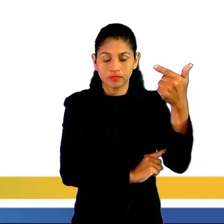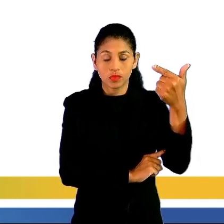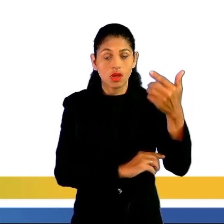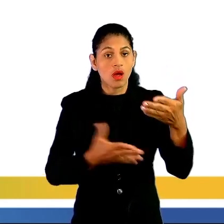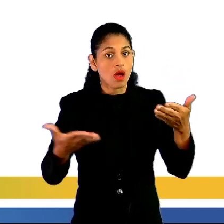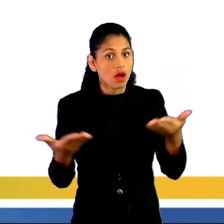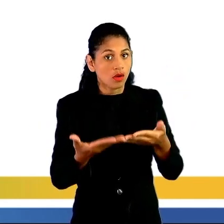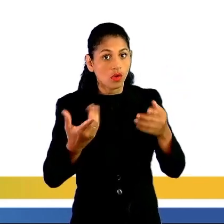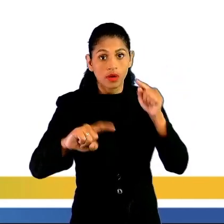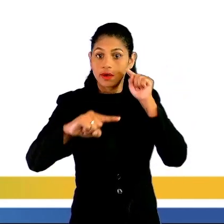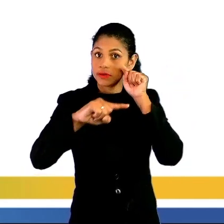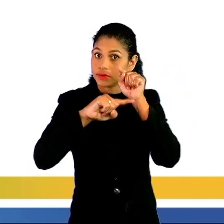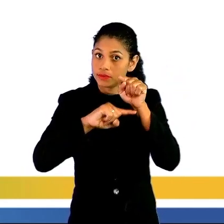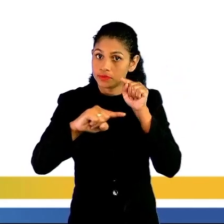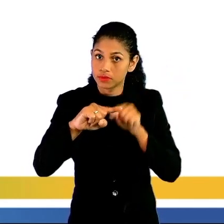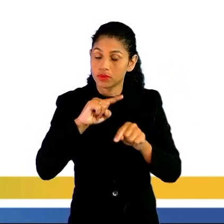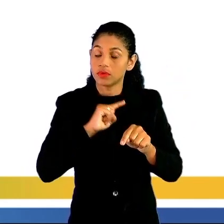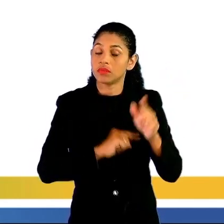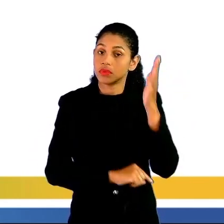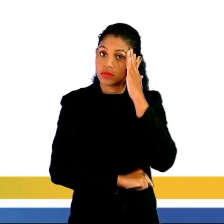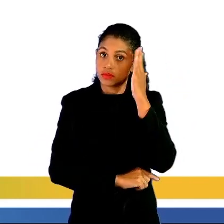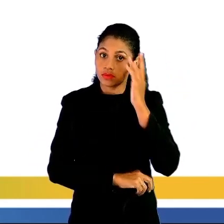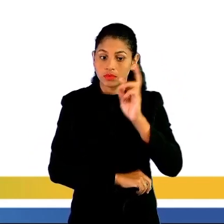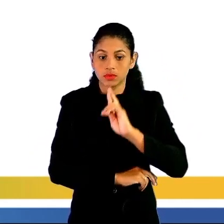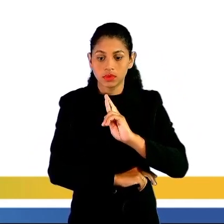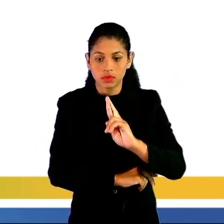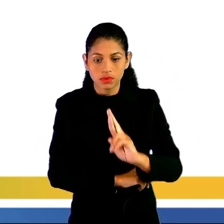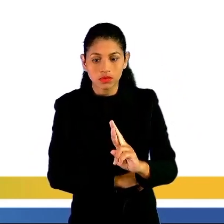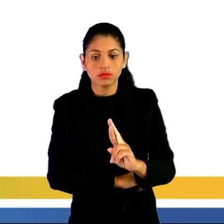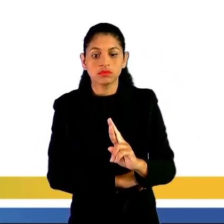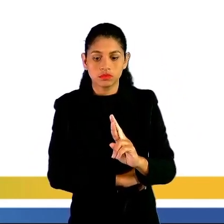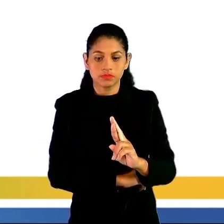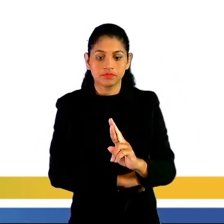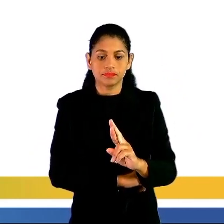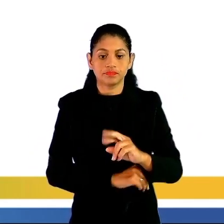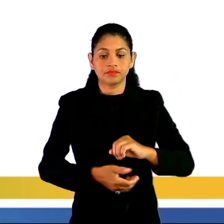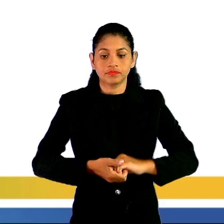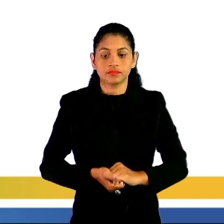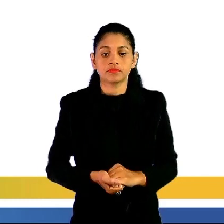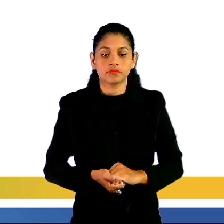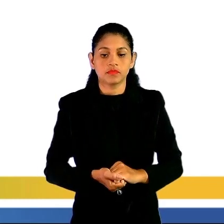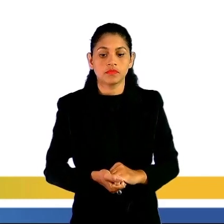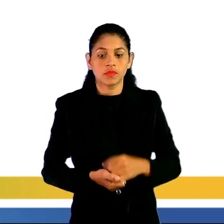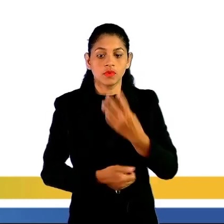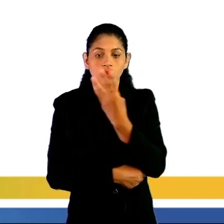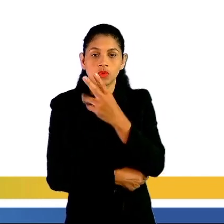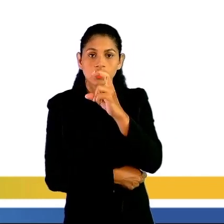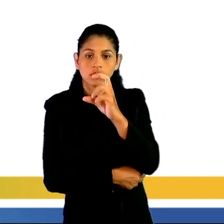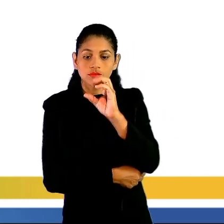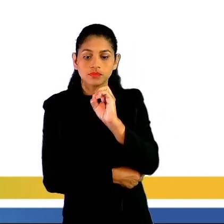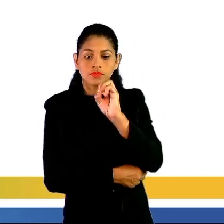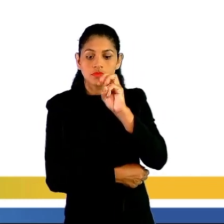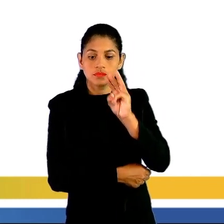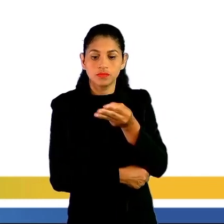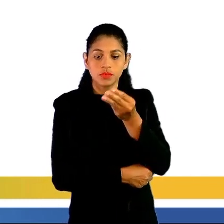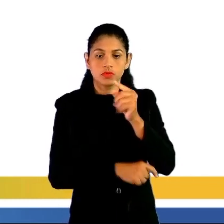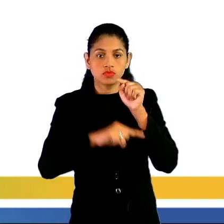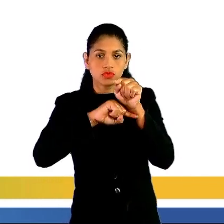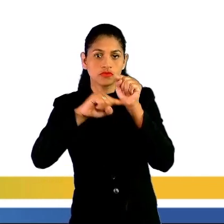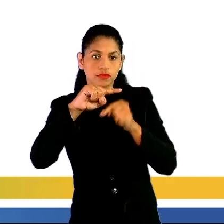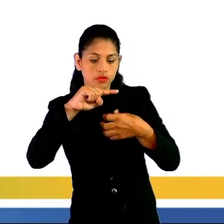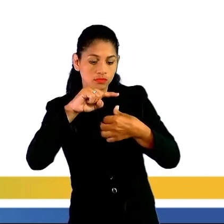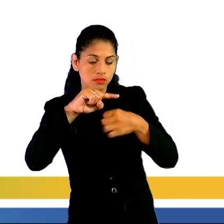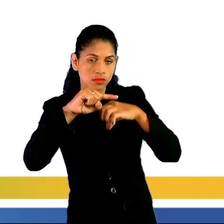Logo, a quantidade de azulejo necessária para cobrir o fundo da piscina é 450 mil dividido